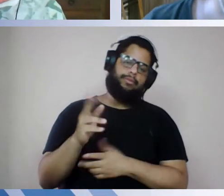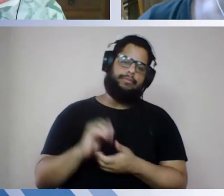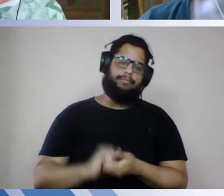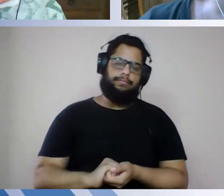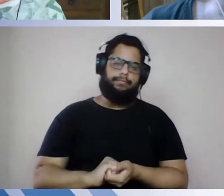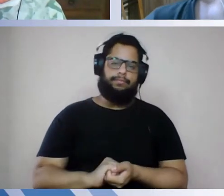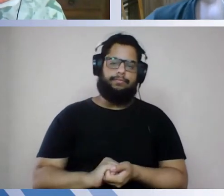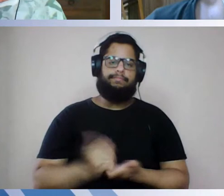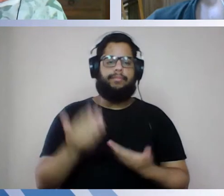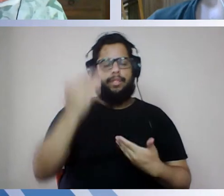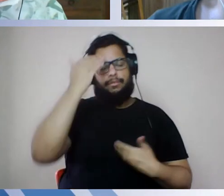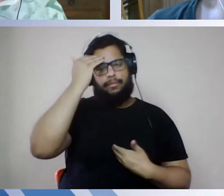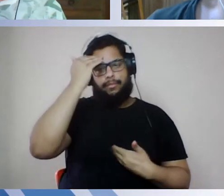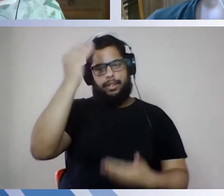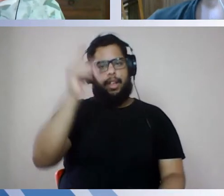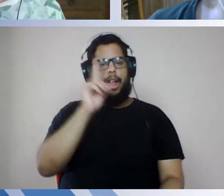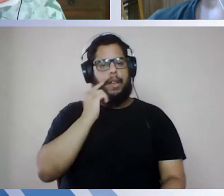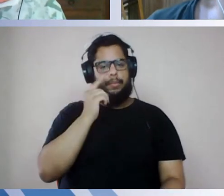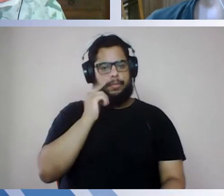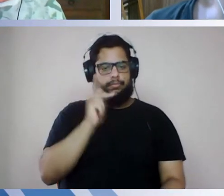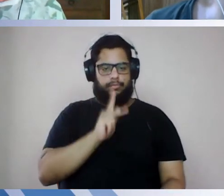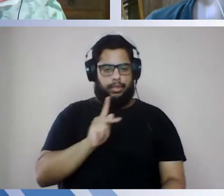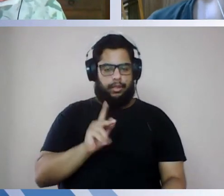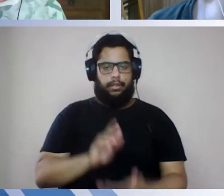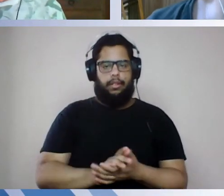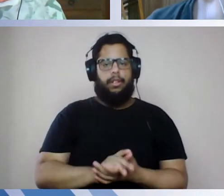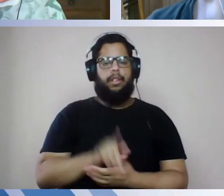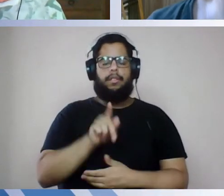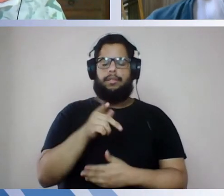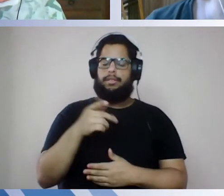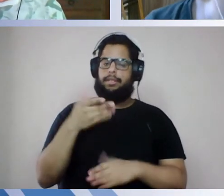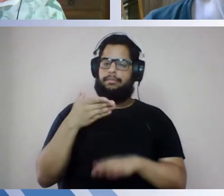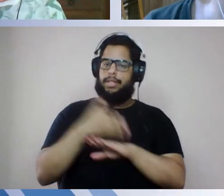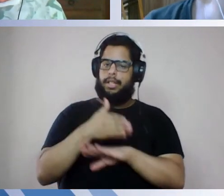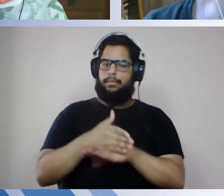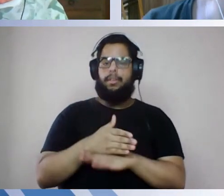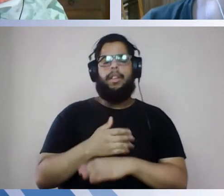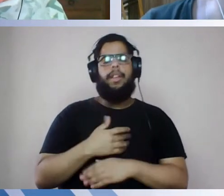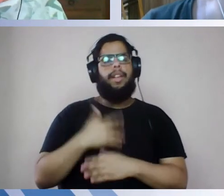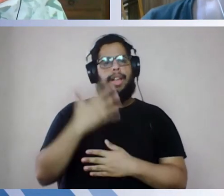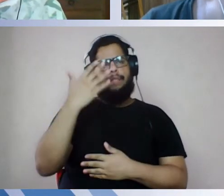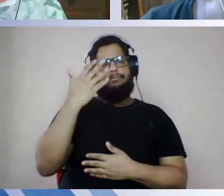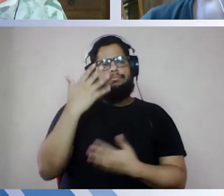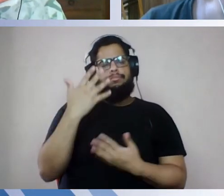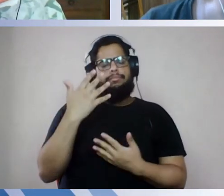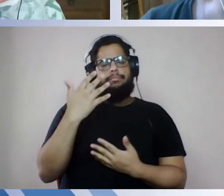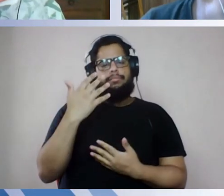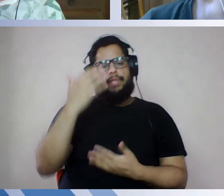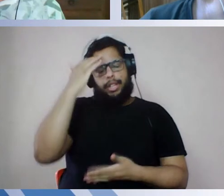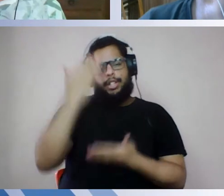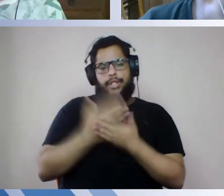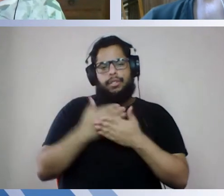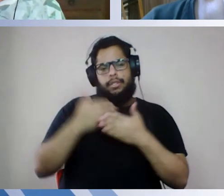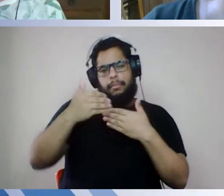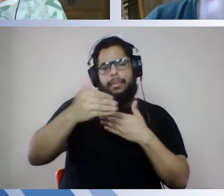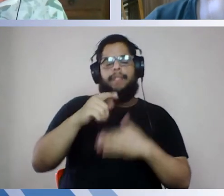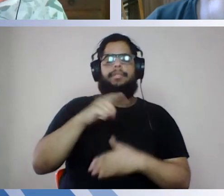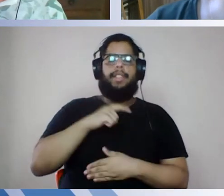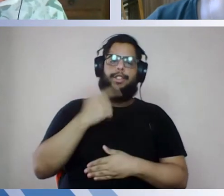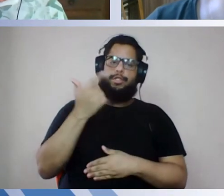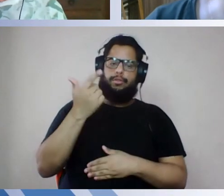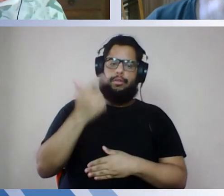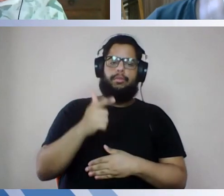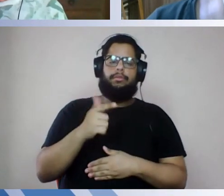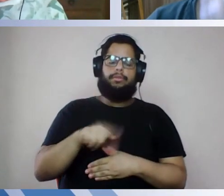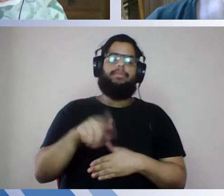Muito obrigada, professor Bernardino, pela sua participação, em breve, certamente, estaremos aqui novamente conversando